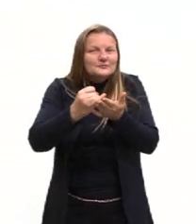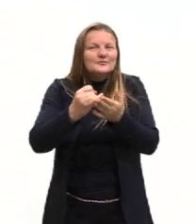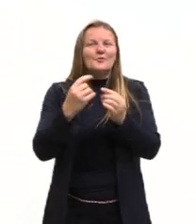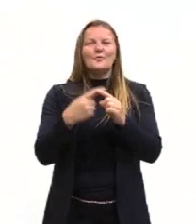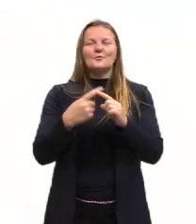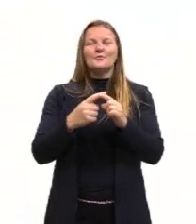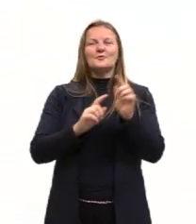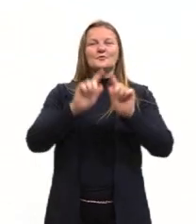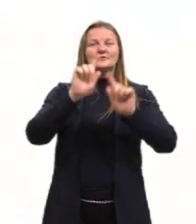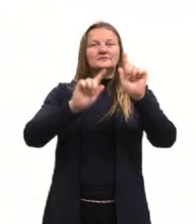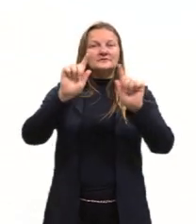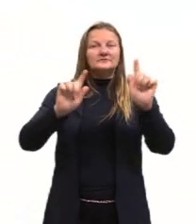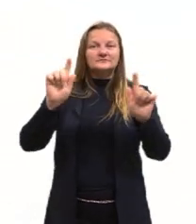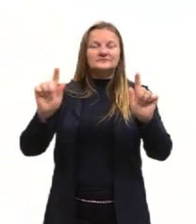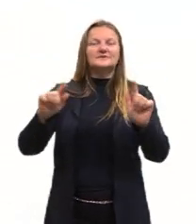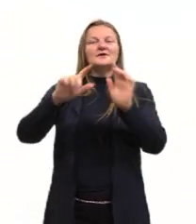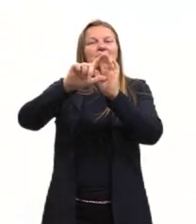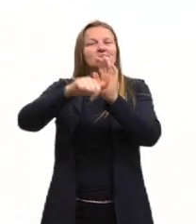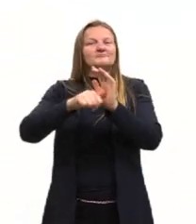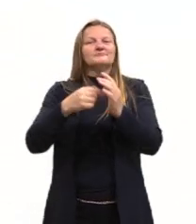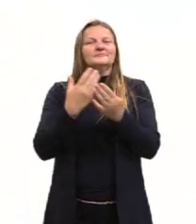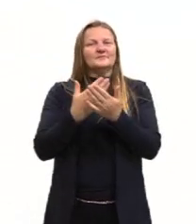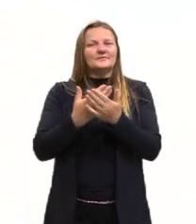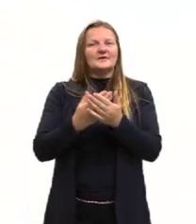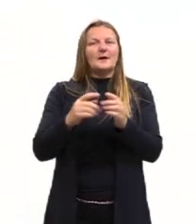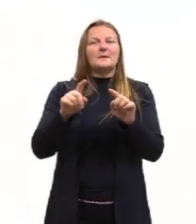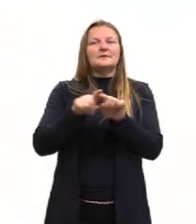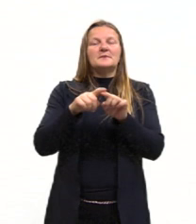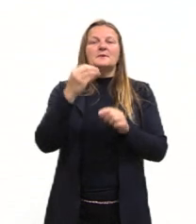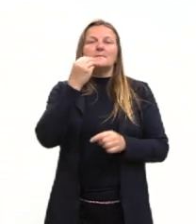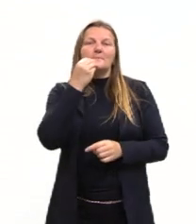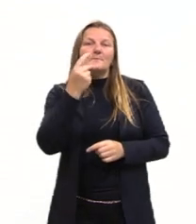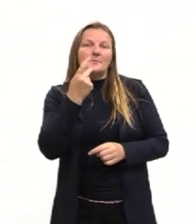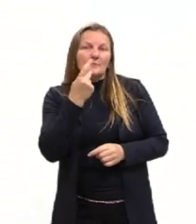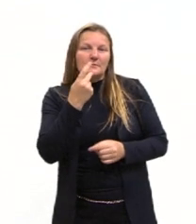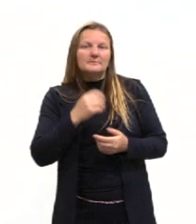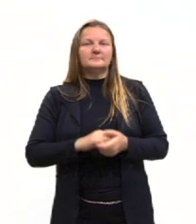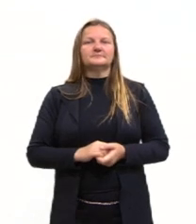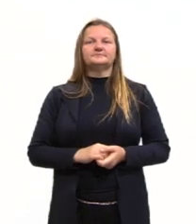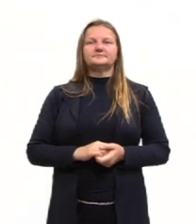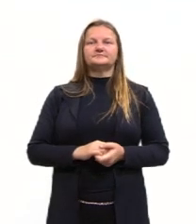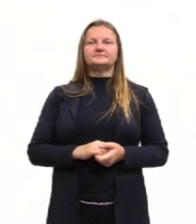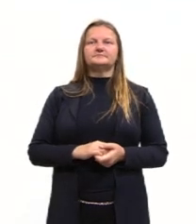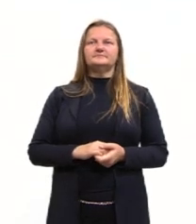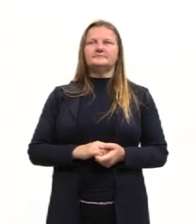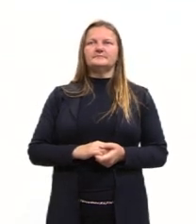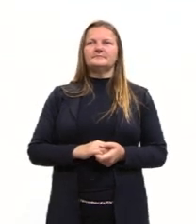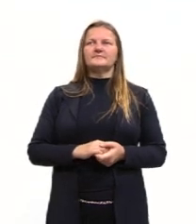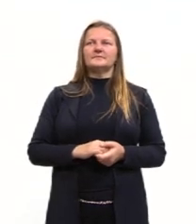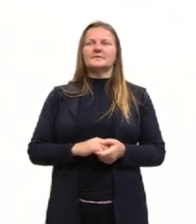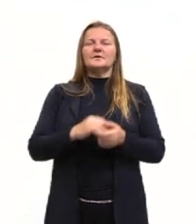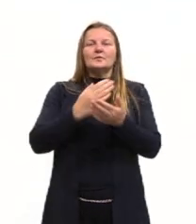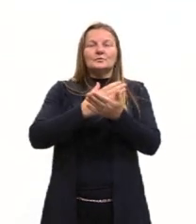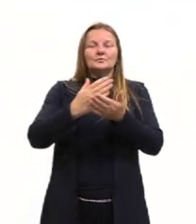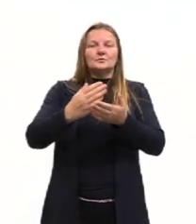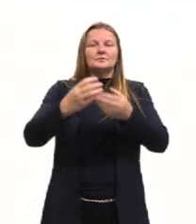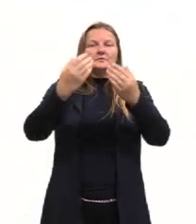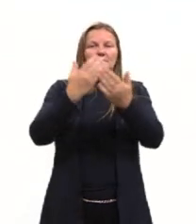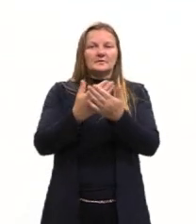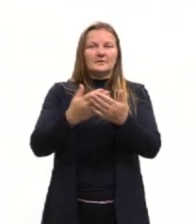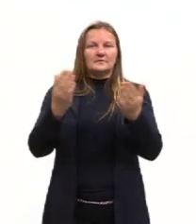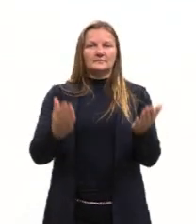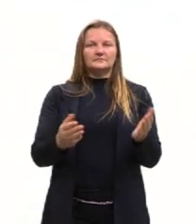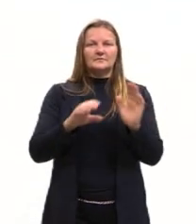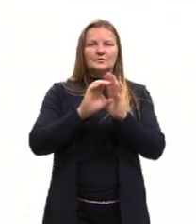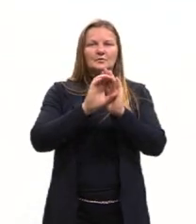estatística e depois vamos estudar a probabilidade. Então, para a gente dar início à nossa aula, né?